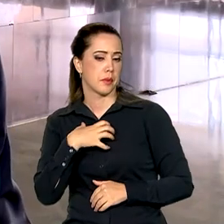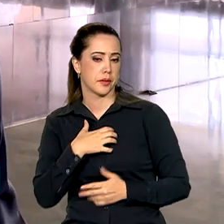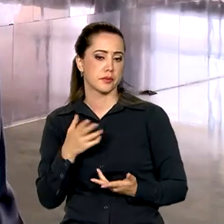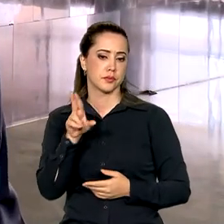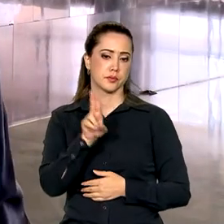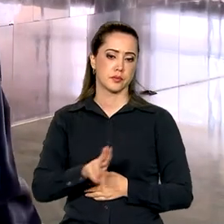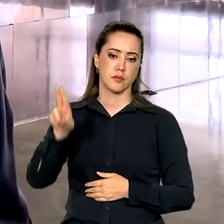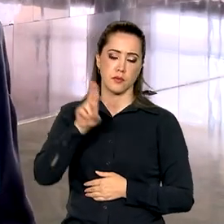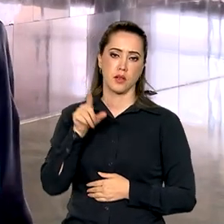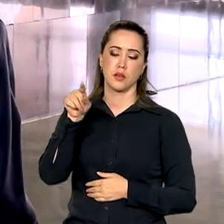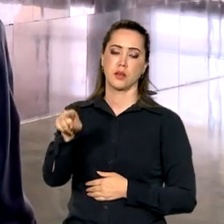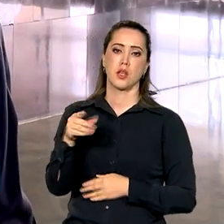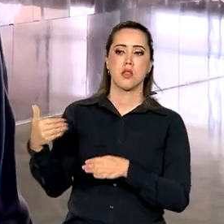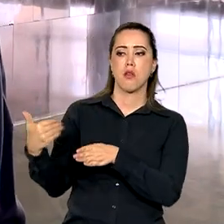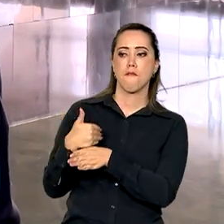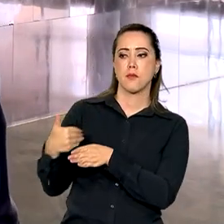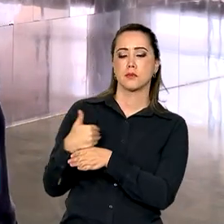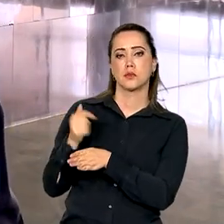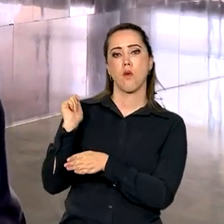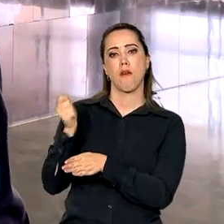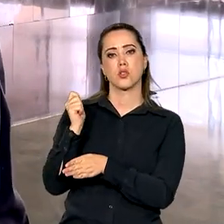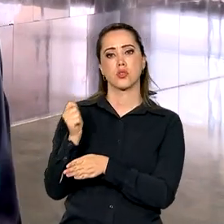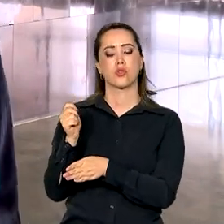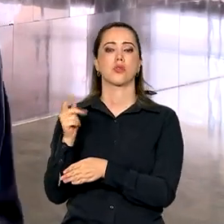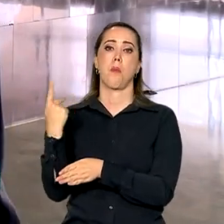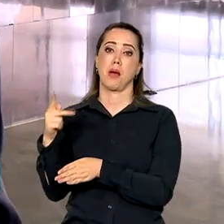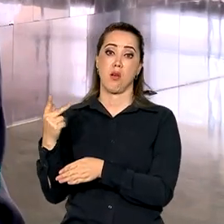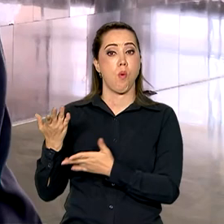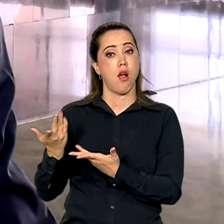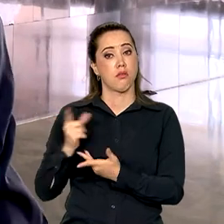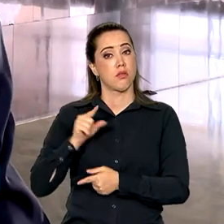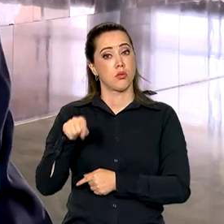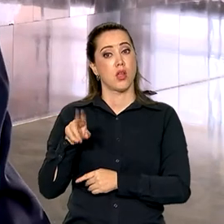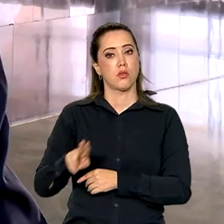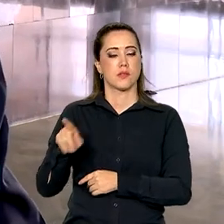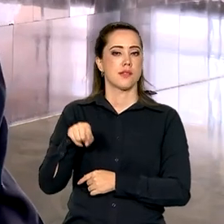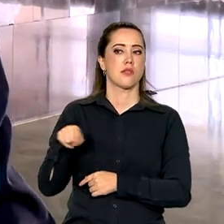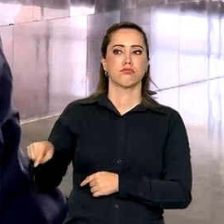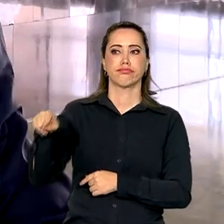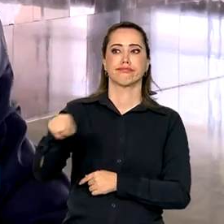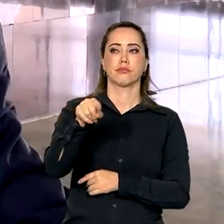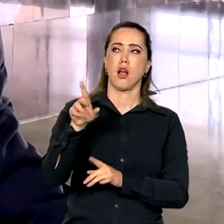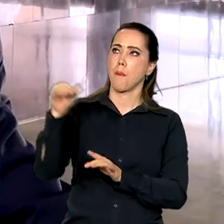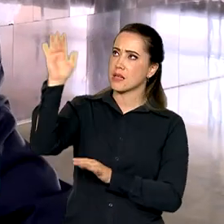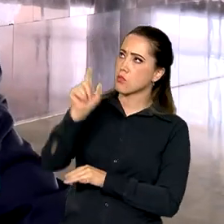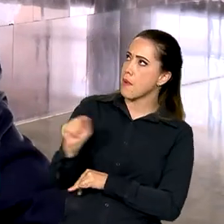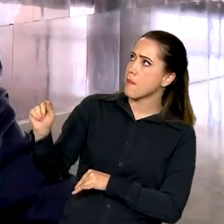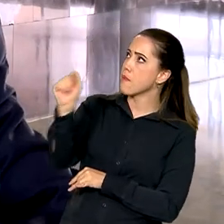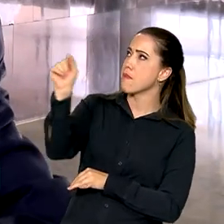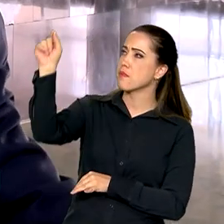a universidade lá na fronteira com a Argentina e Paraguai. Então, assim, você hoje, as universidades te dão